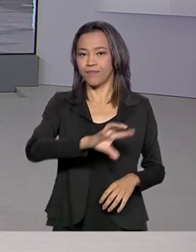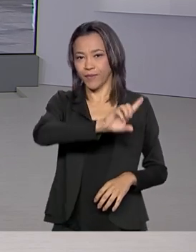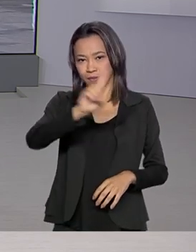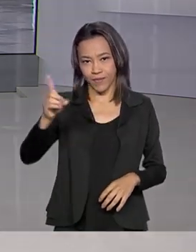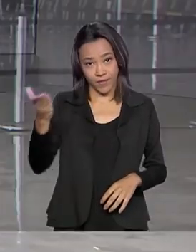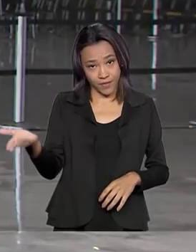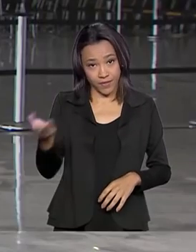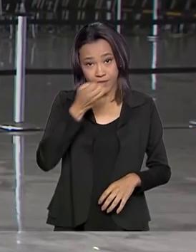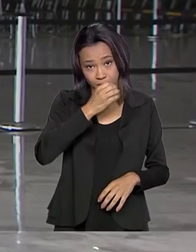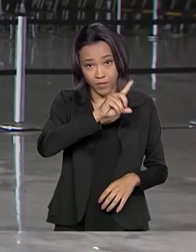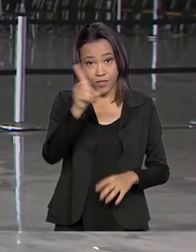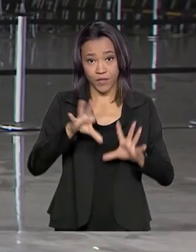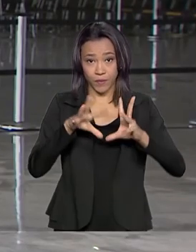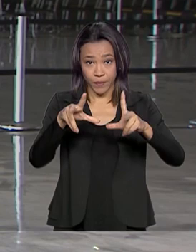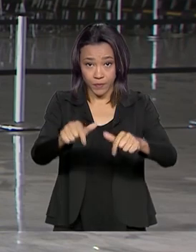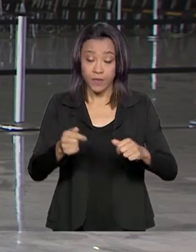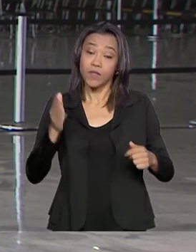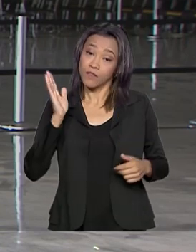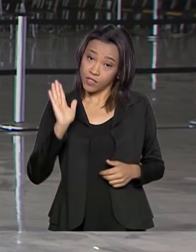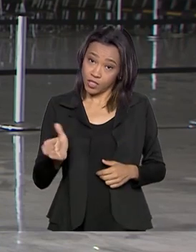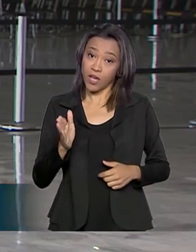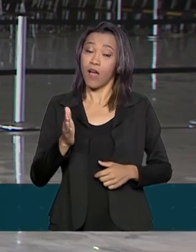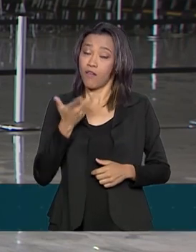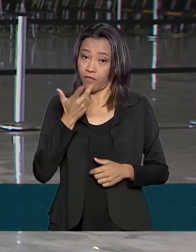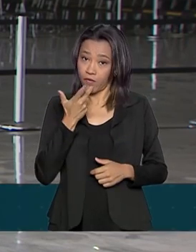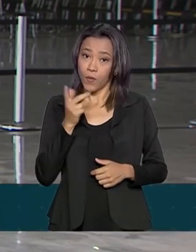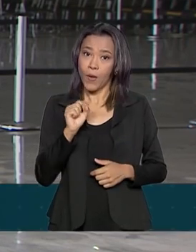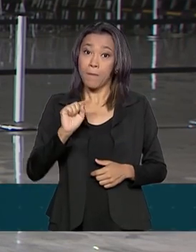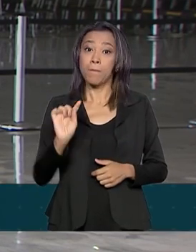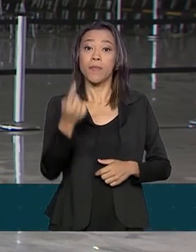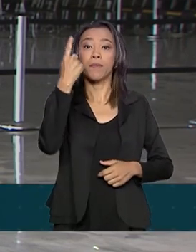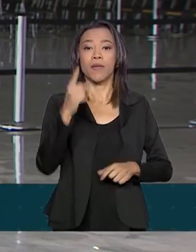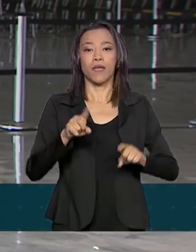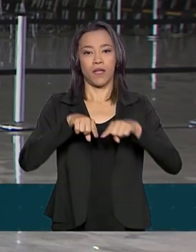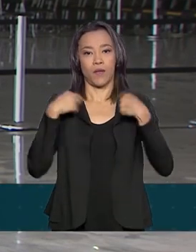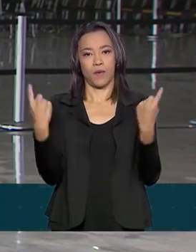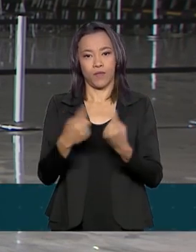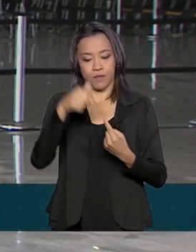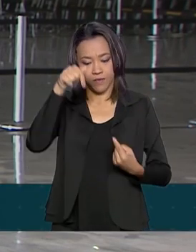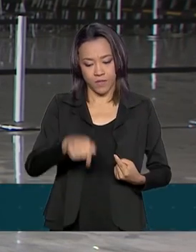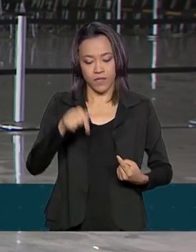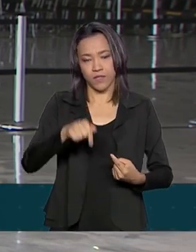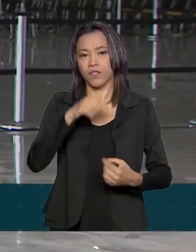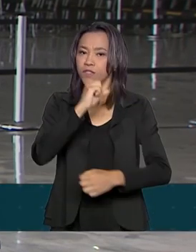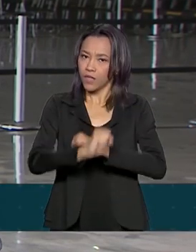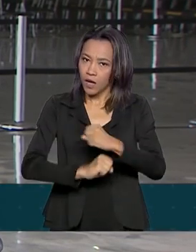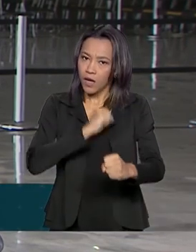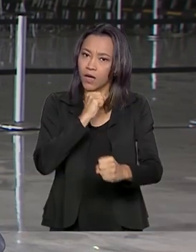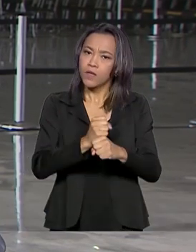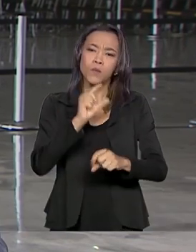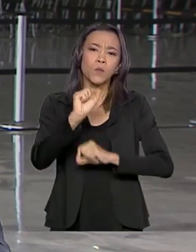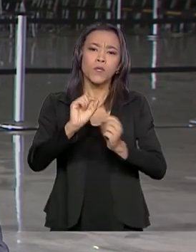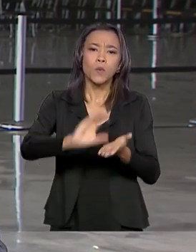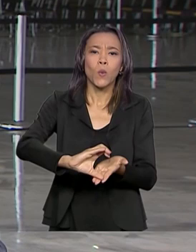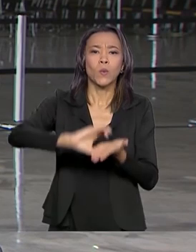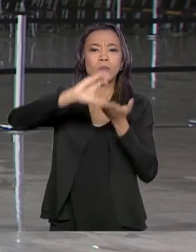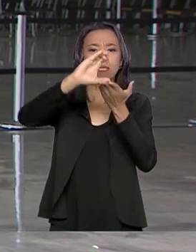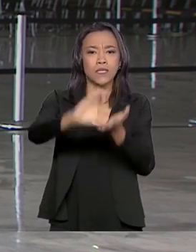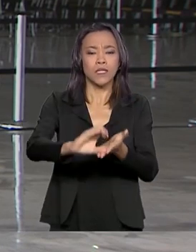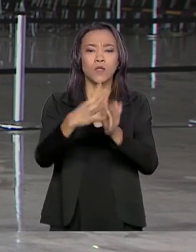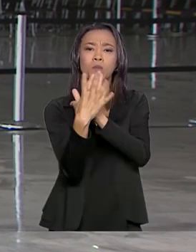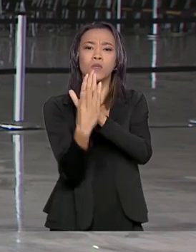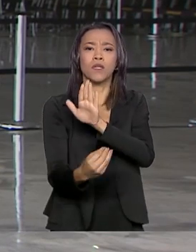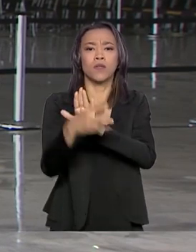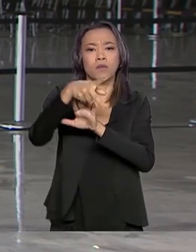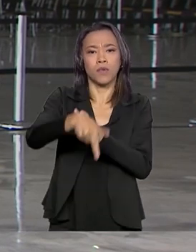Bom dia a todos. Realmente, como você disse, essa a primeira reunião do ano do Conselho de Parcerias de Investimentos e a primeira sob o